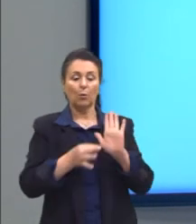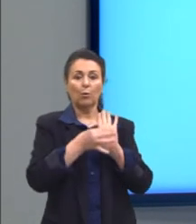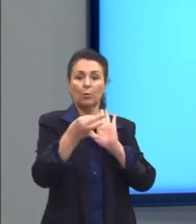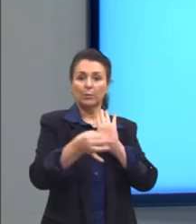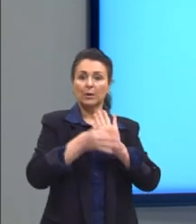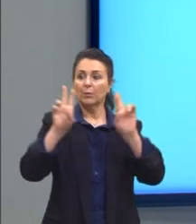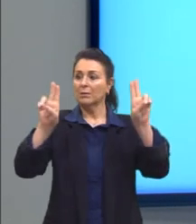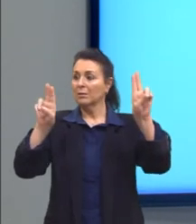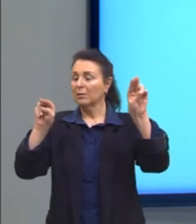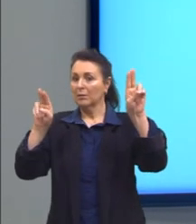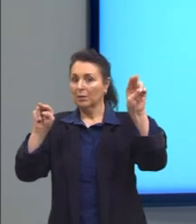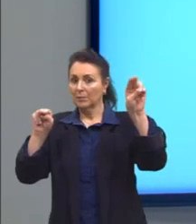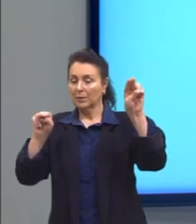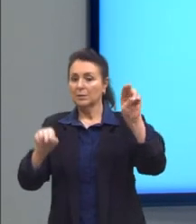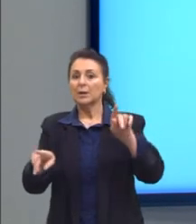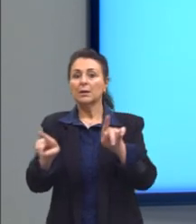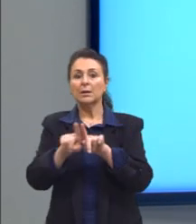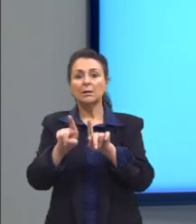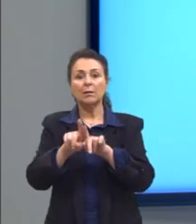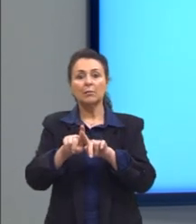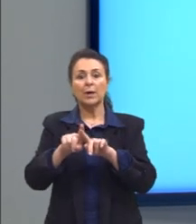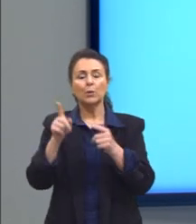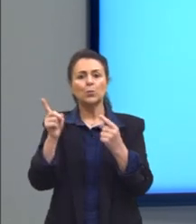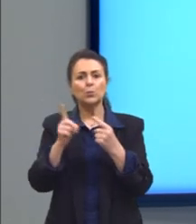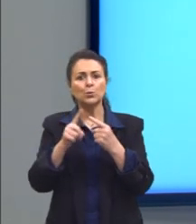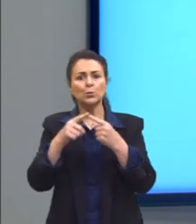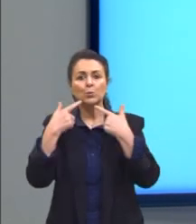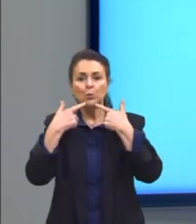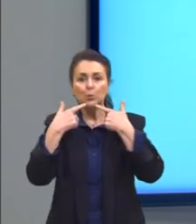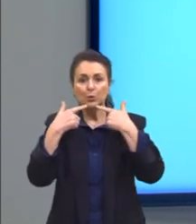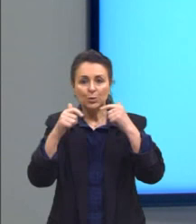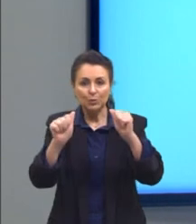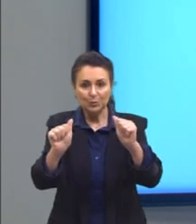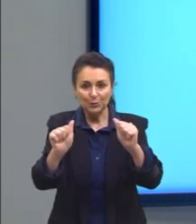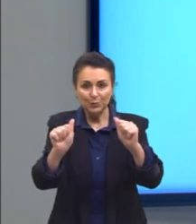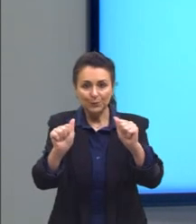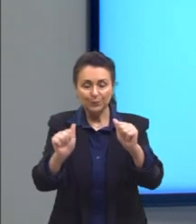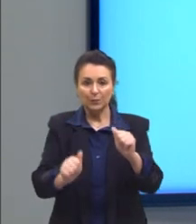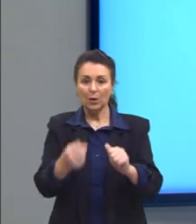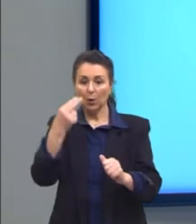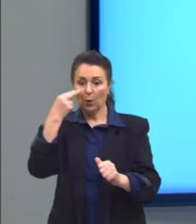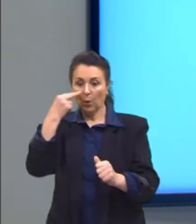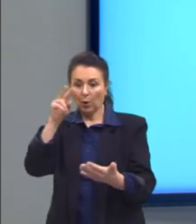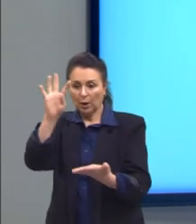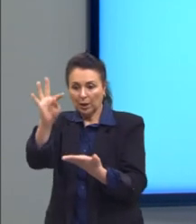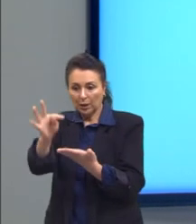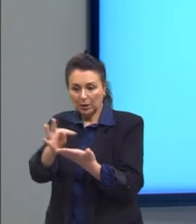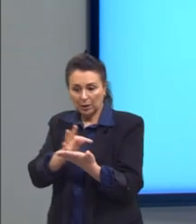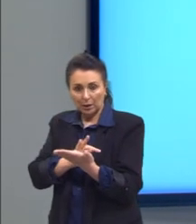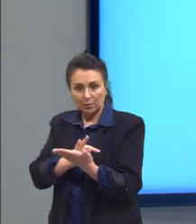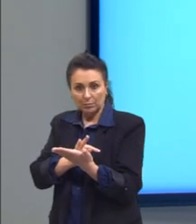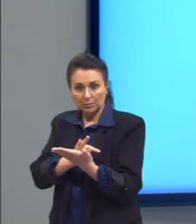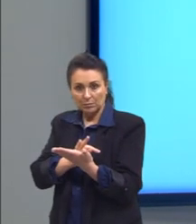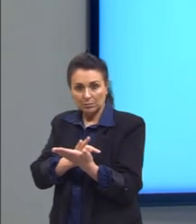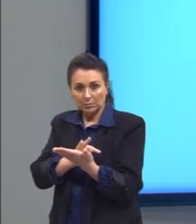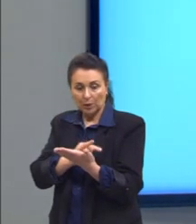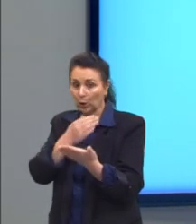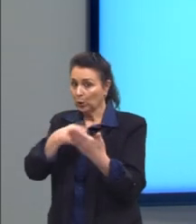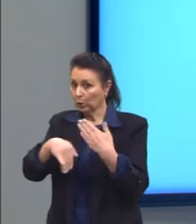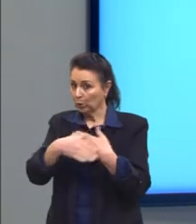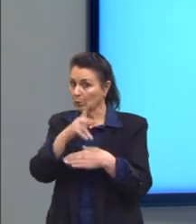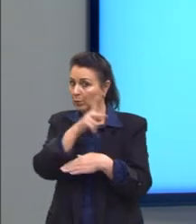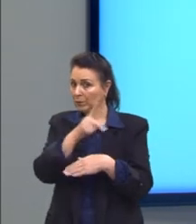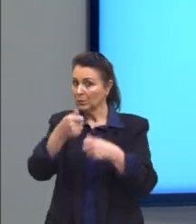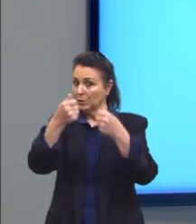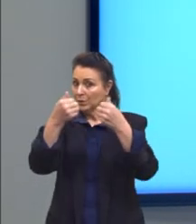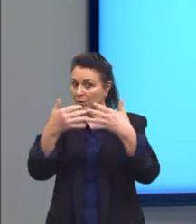assuntos e recursos linguísticos. Então, olhar dentro dos textos, opiniões, temas, assuntos e recursos.